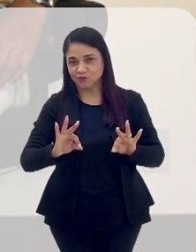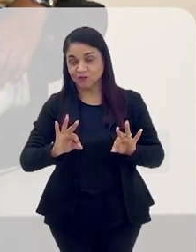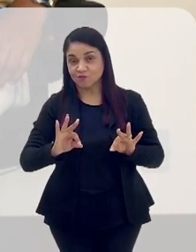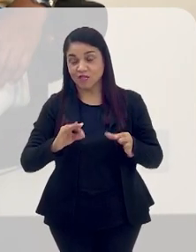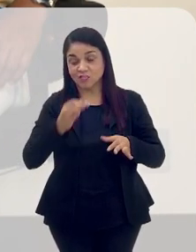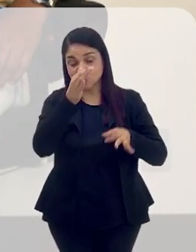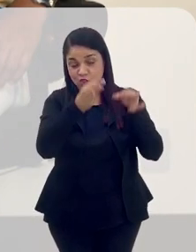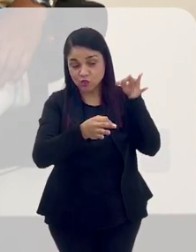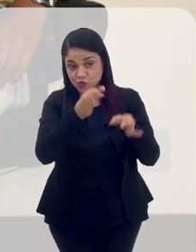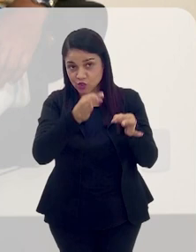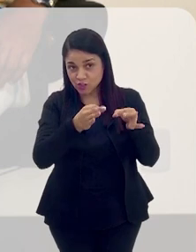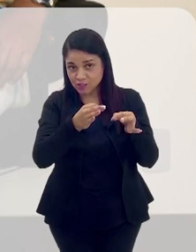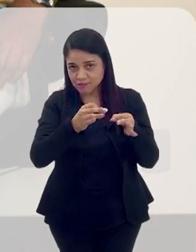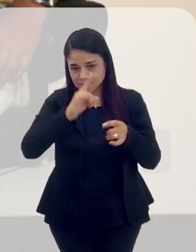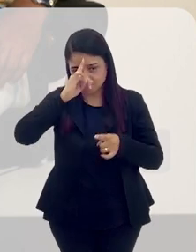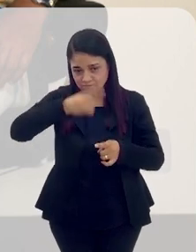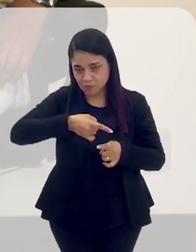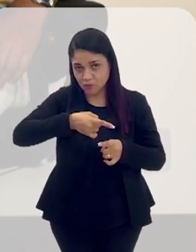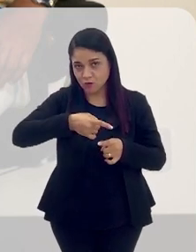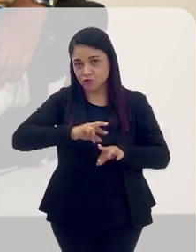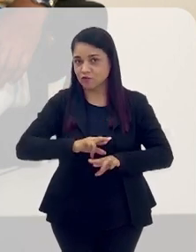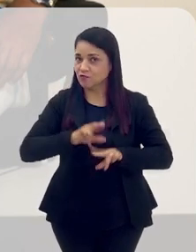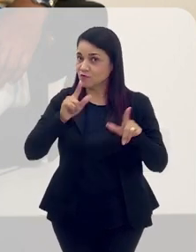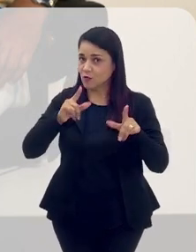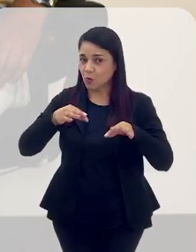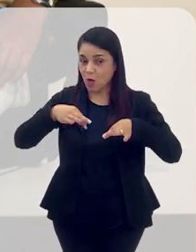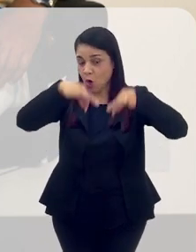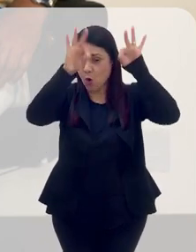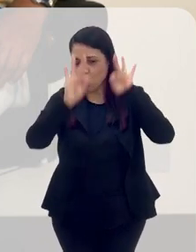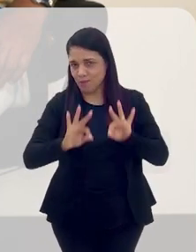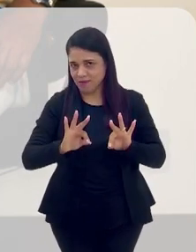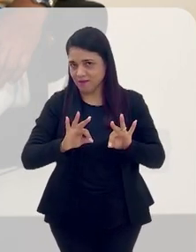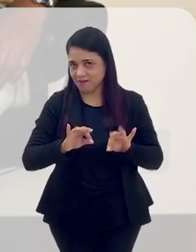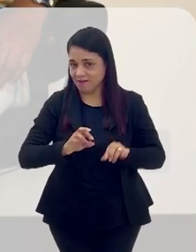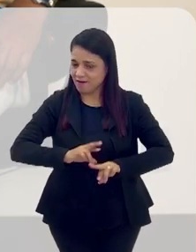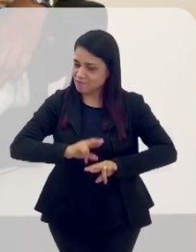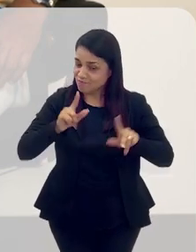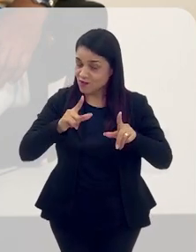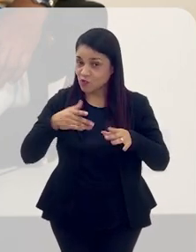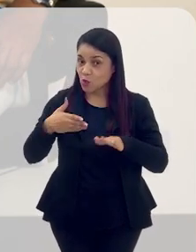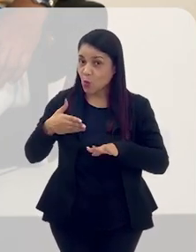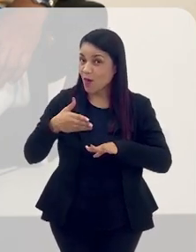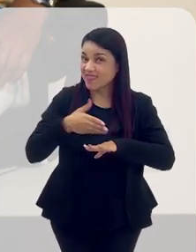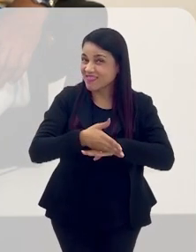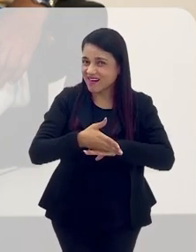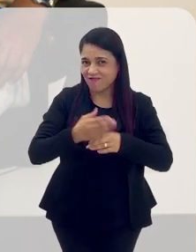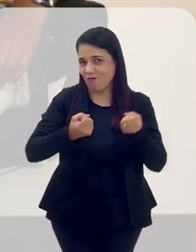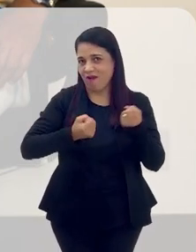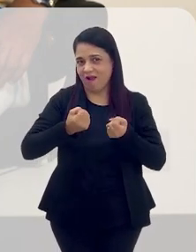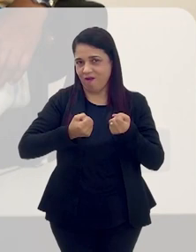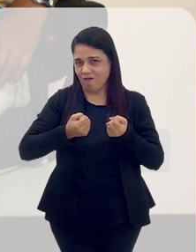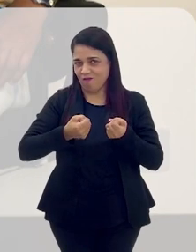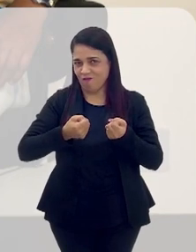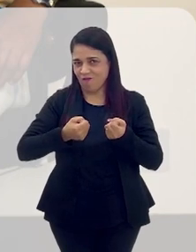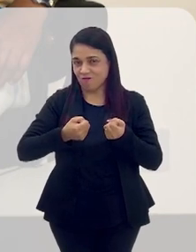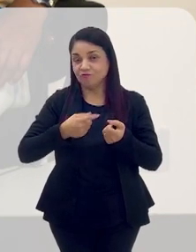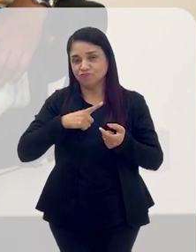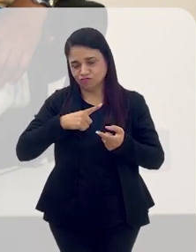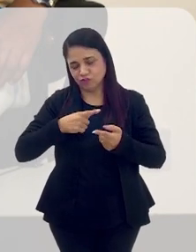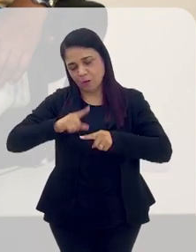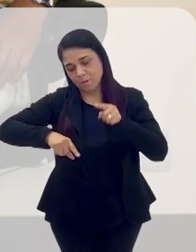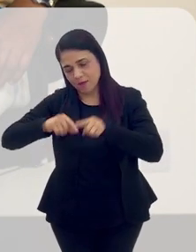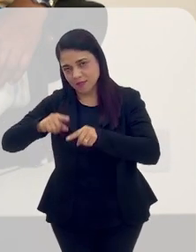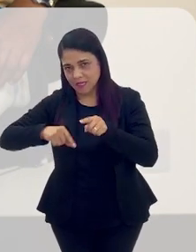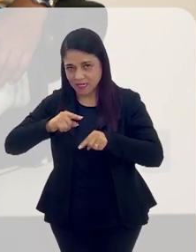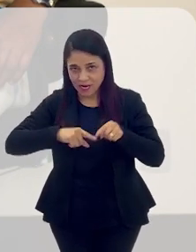a determinação judicial era outra. Não era cobrir, era não entrar. Por quê? Porque no resto do carro